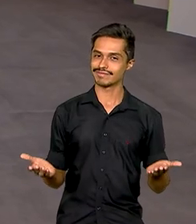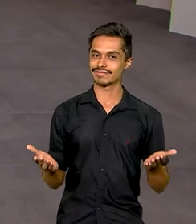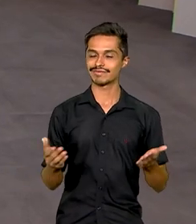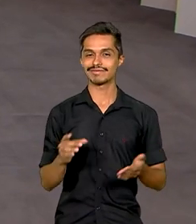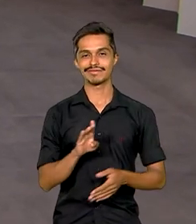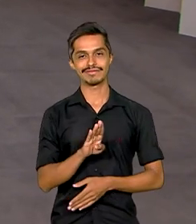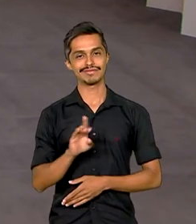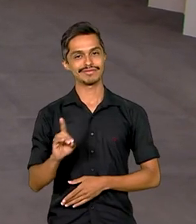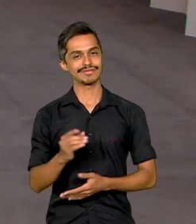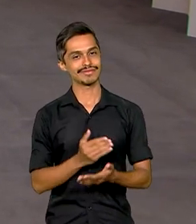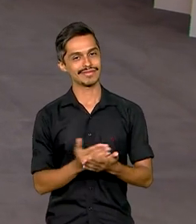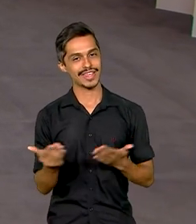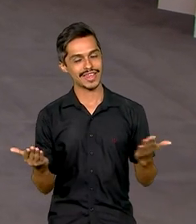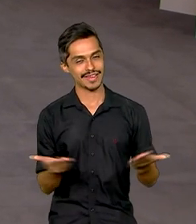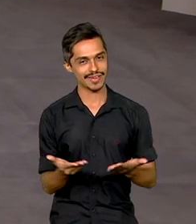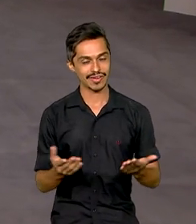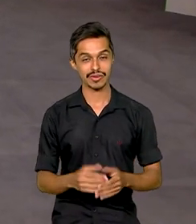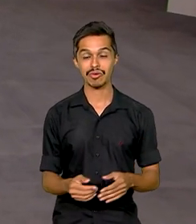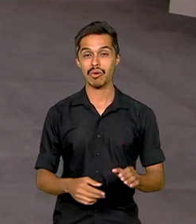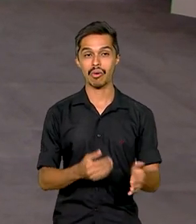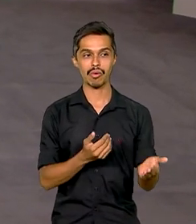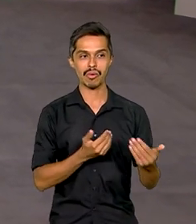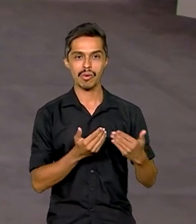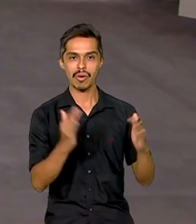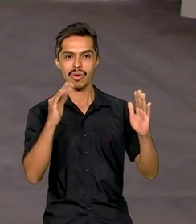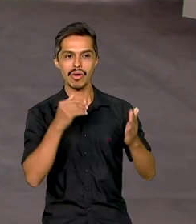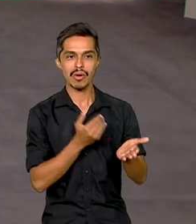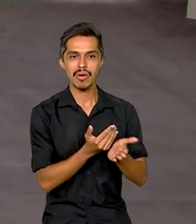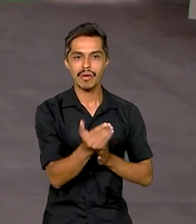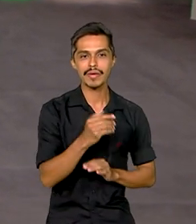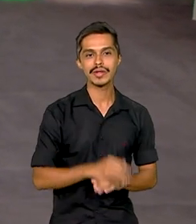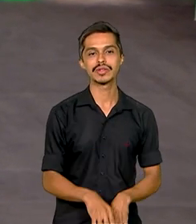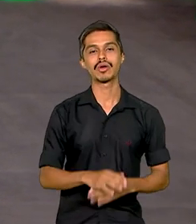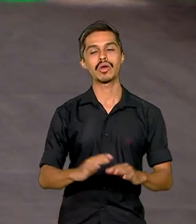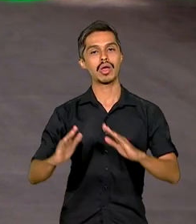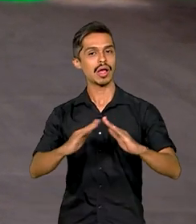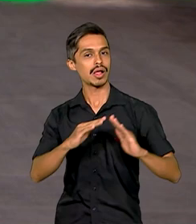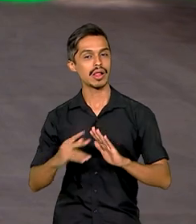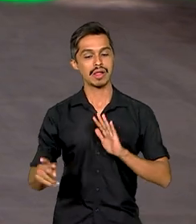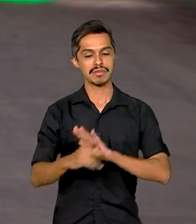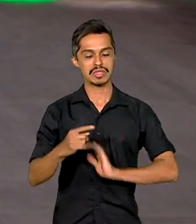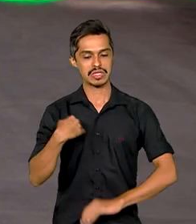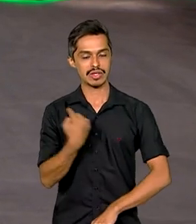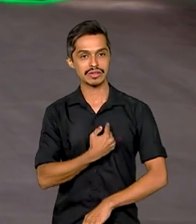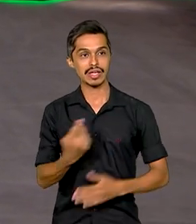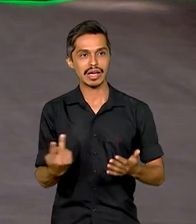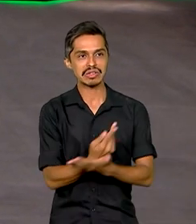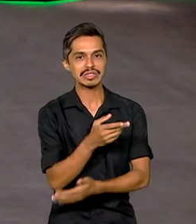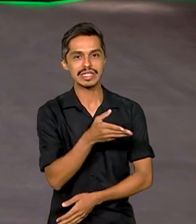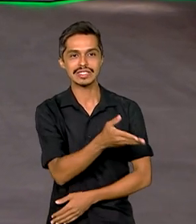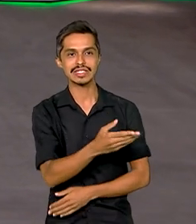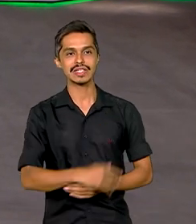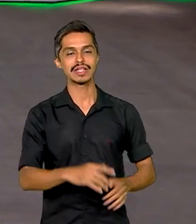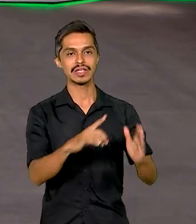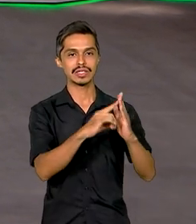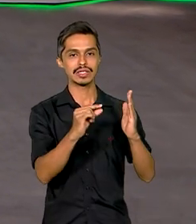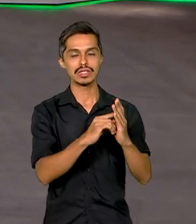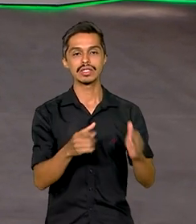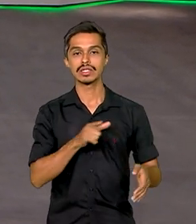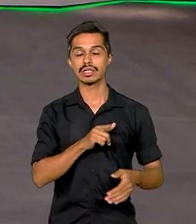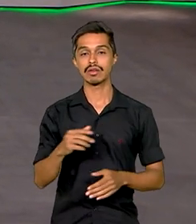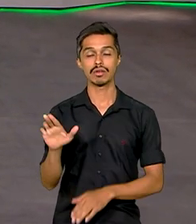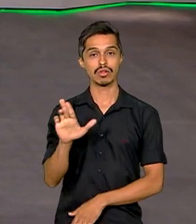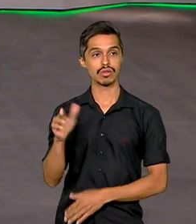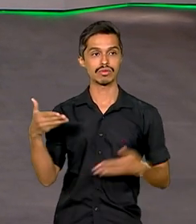E o Brasil em Dia começa com o lançamento do programa Imóvel da Gente, que ocorreu no Palácio do Planalto, com a participação do